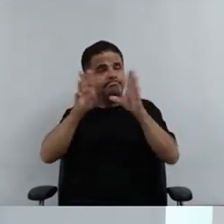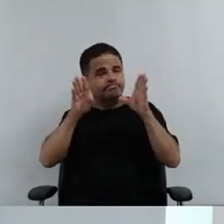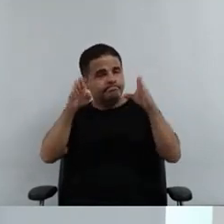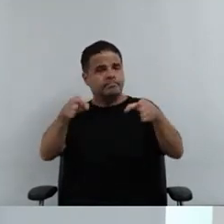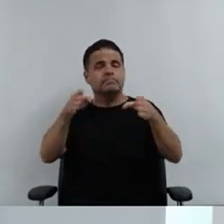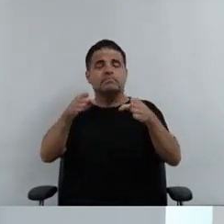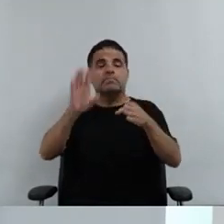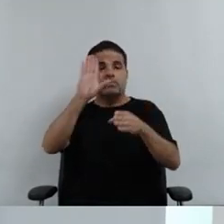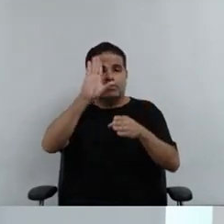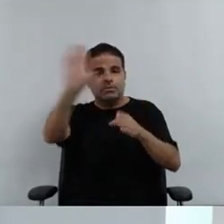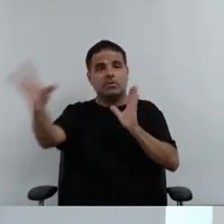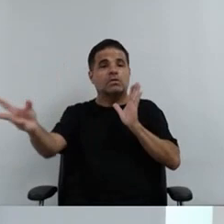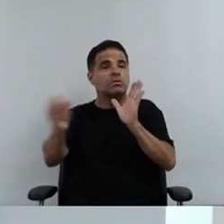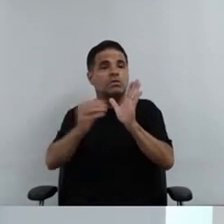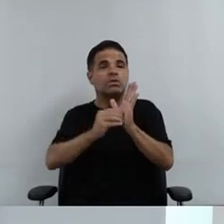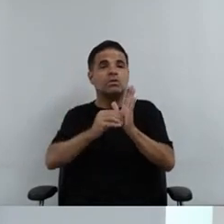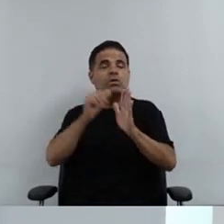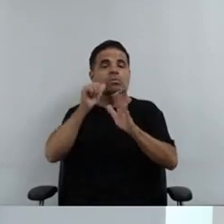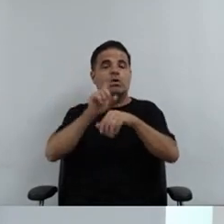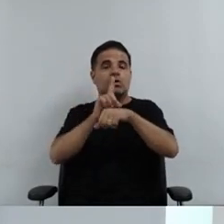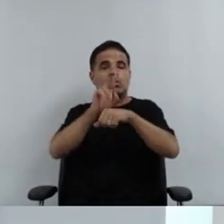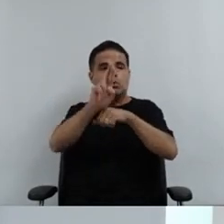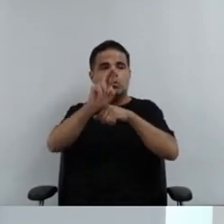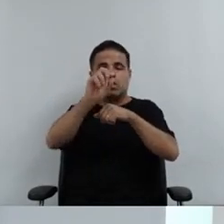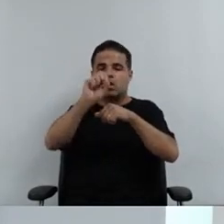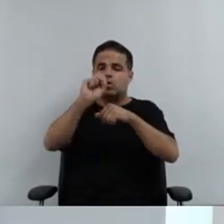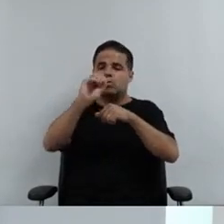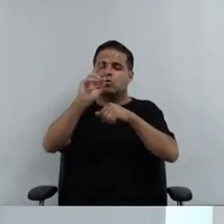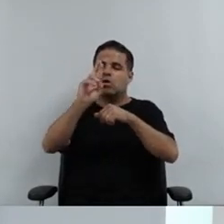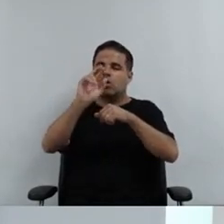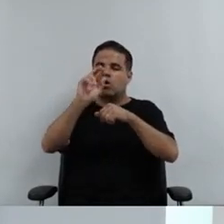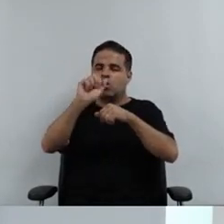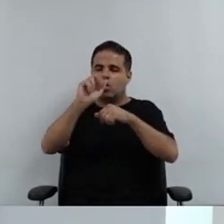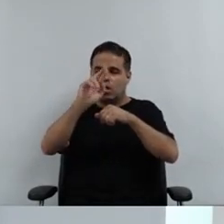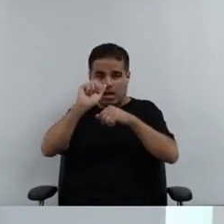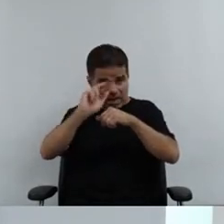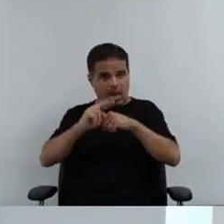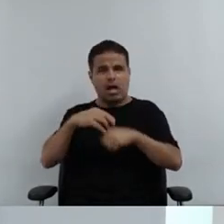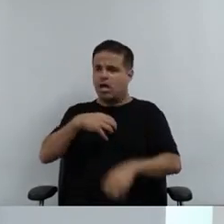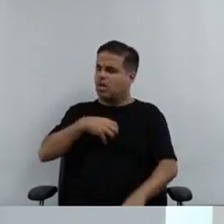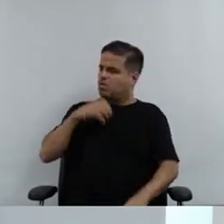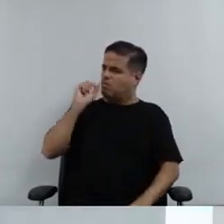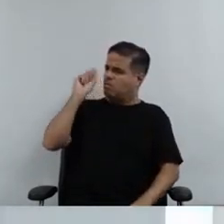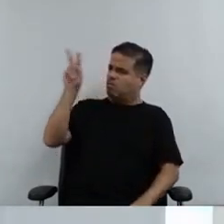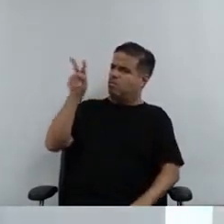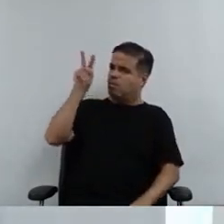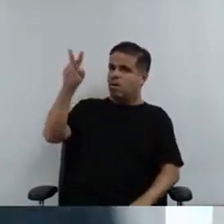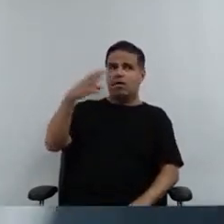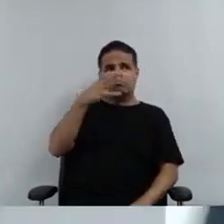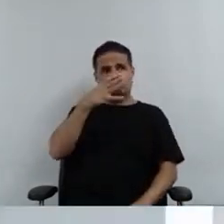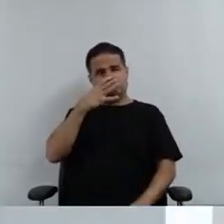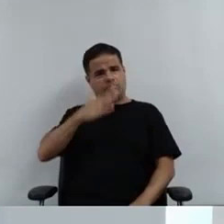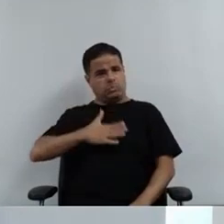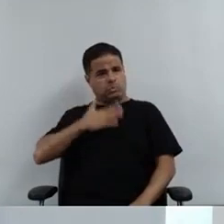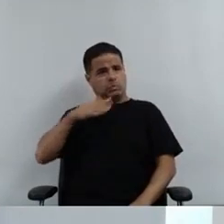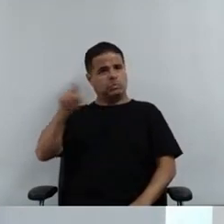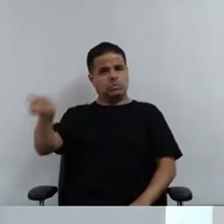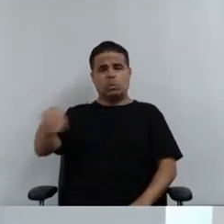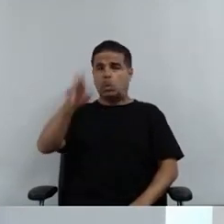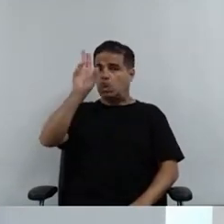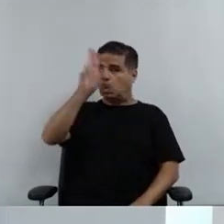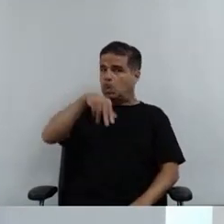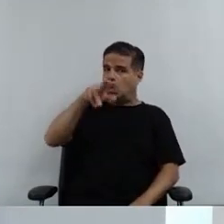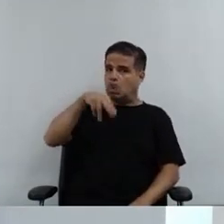Também, fazer um destaque aqui para a doutora Sorrali também, que me surpreendeu muito na atuação que ela fez naquele espaço também, nunca tinha